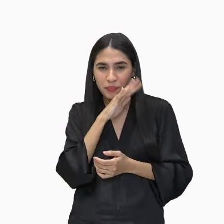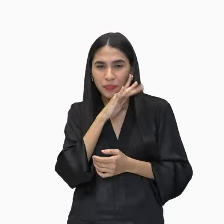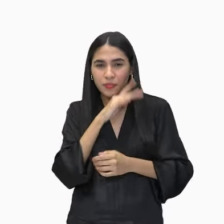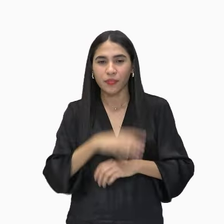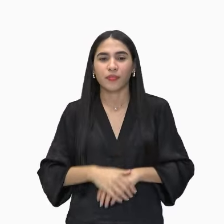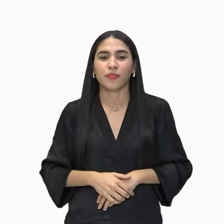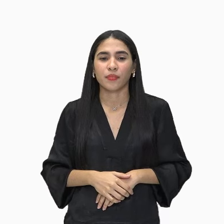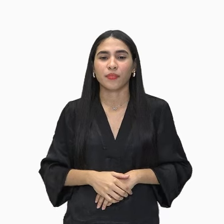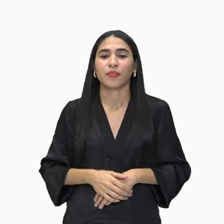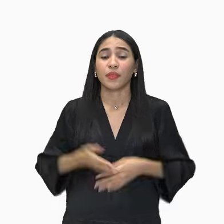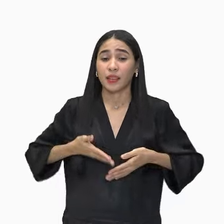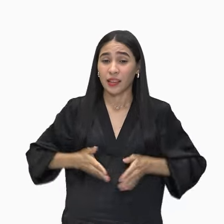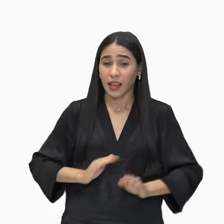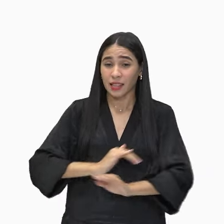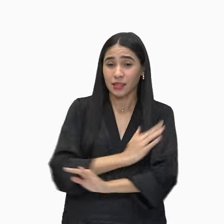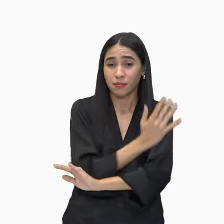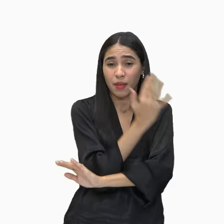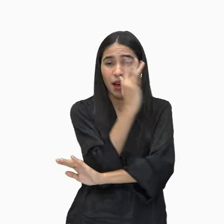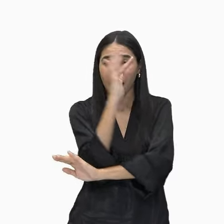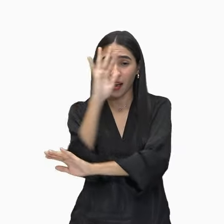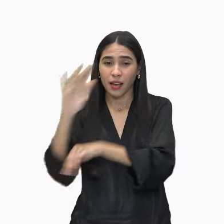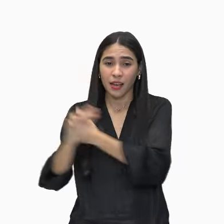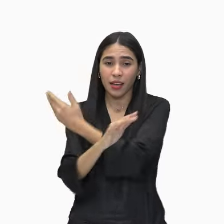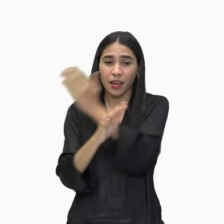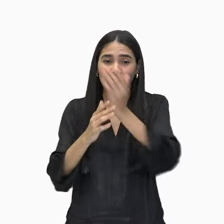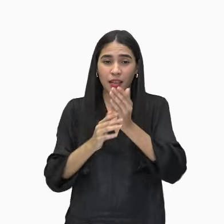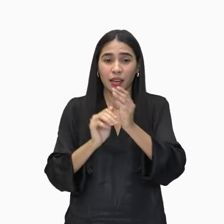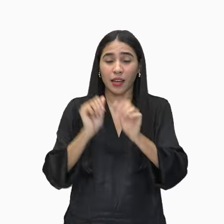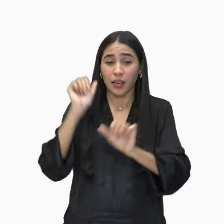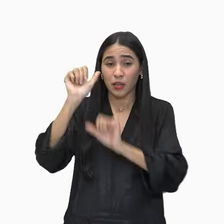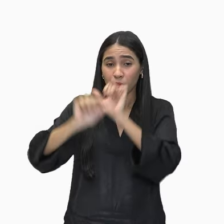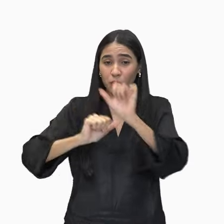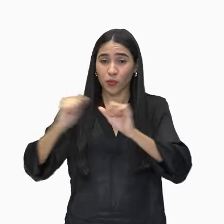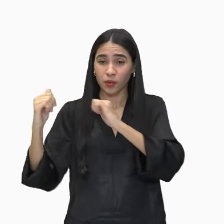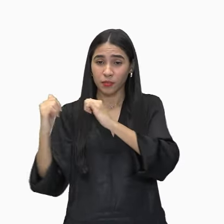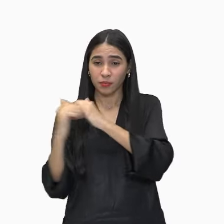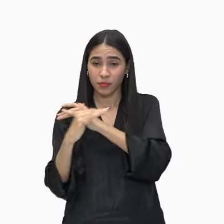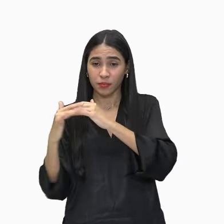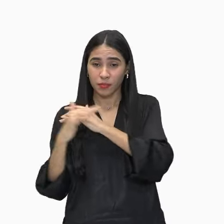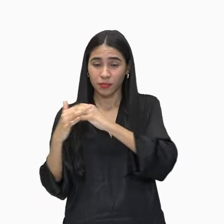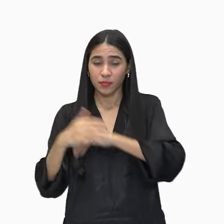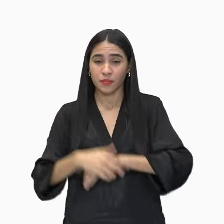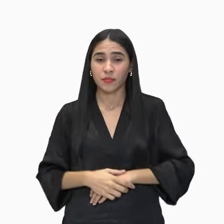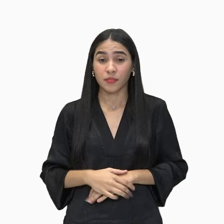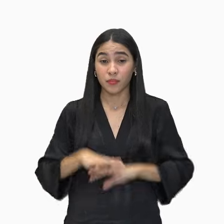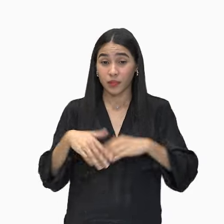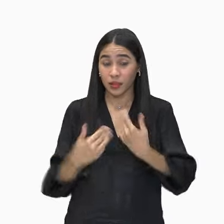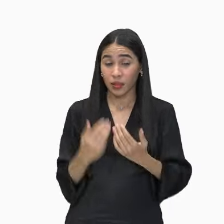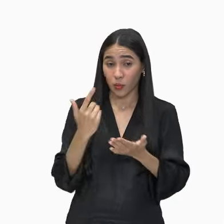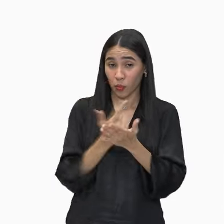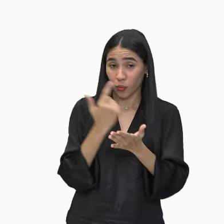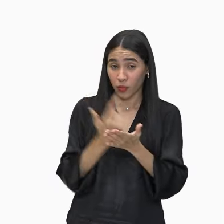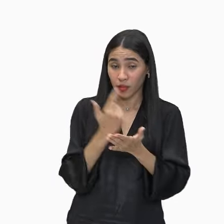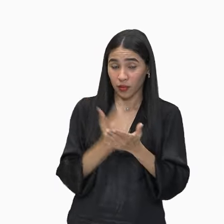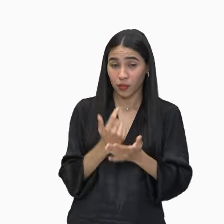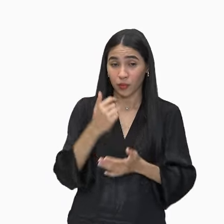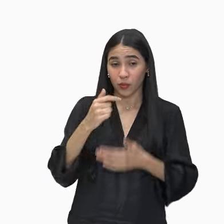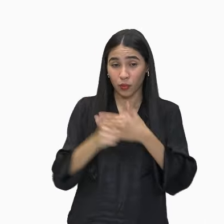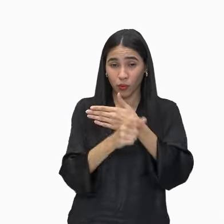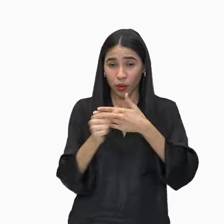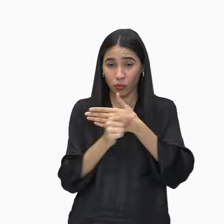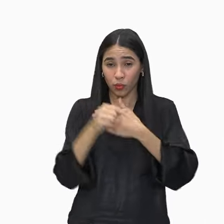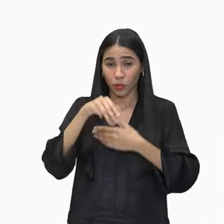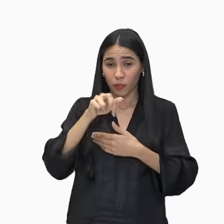Nasce no fundo do mato virgem. Renasce na metrópole. Então, por meio de Macunaíma, Mário de Andrade quis